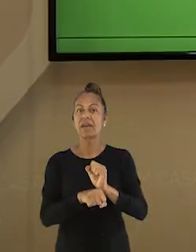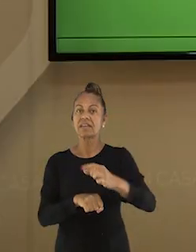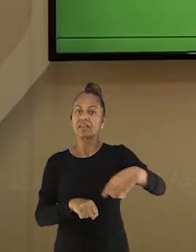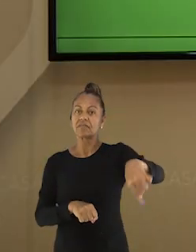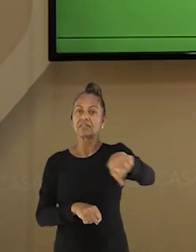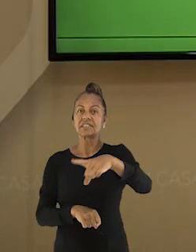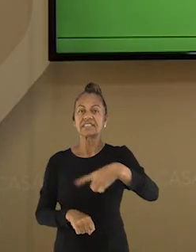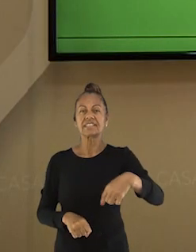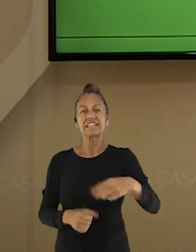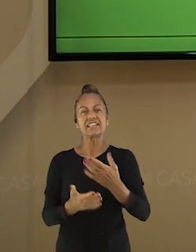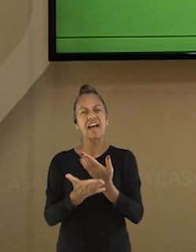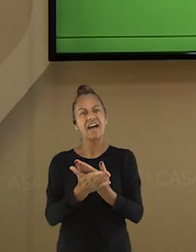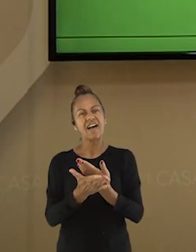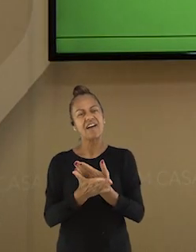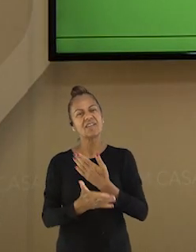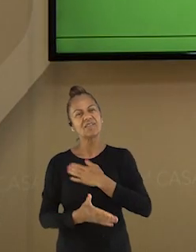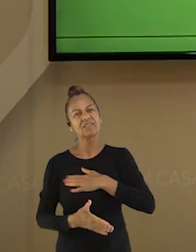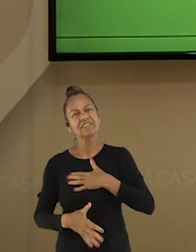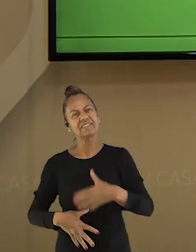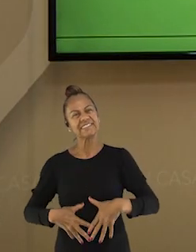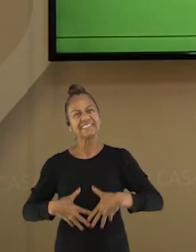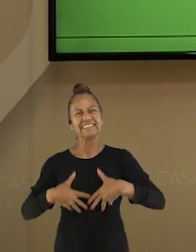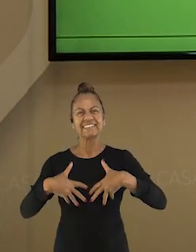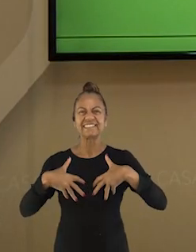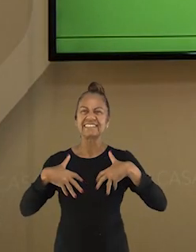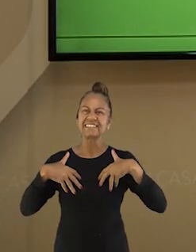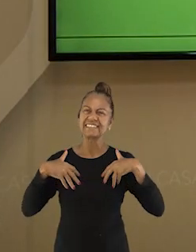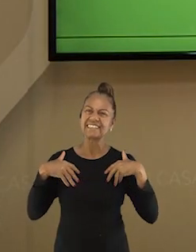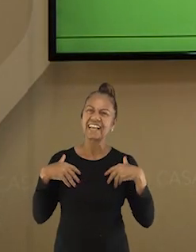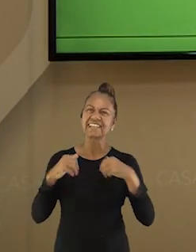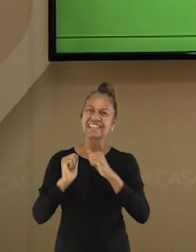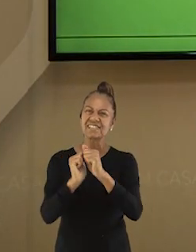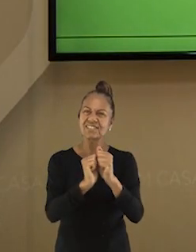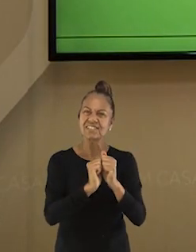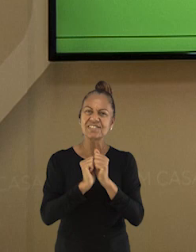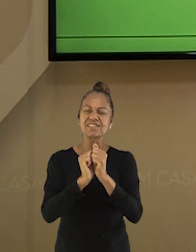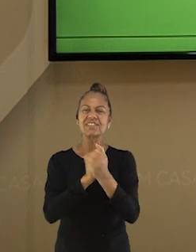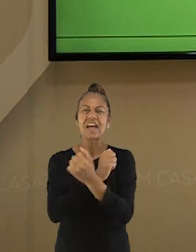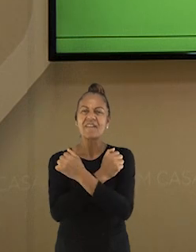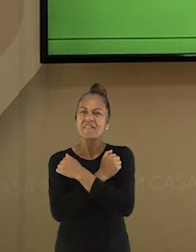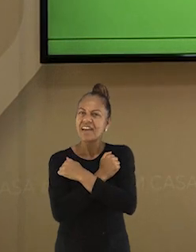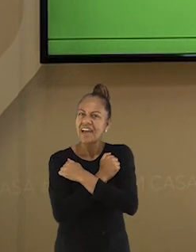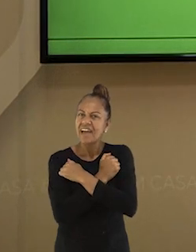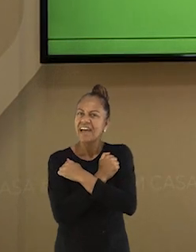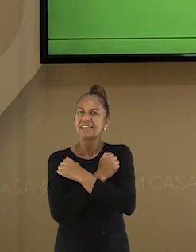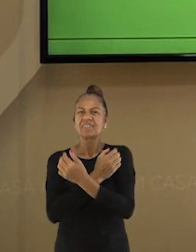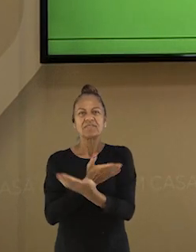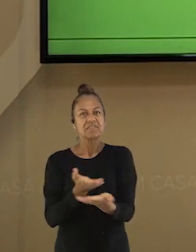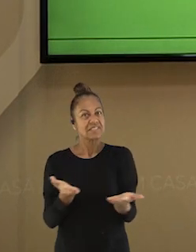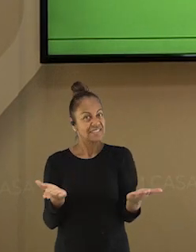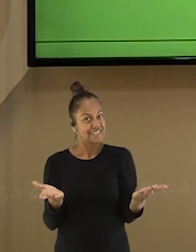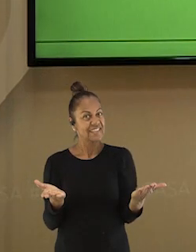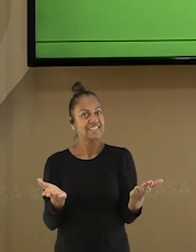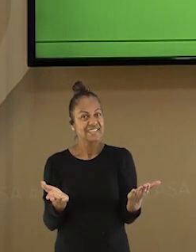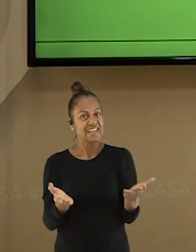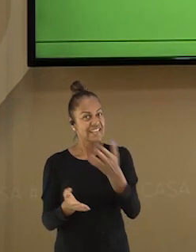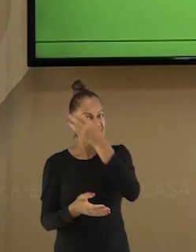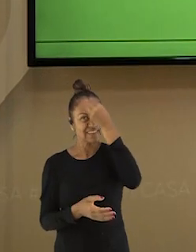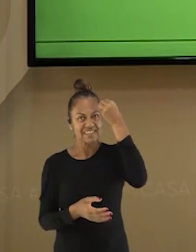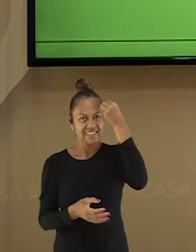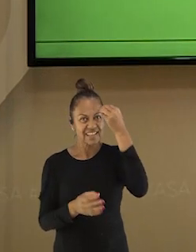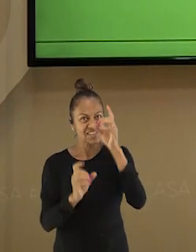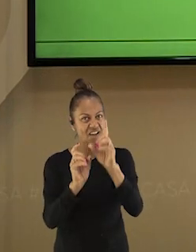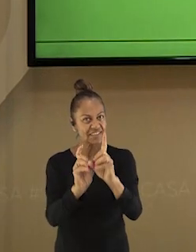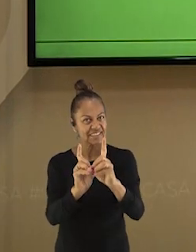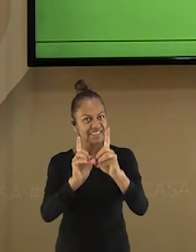Eu espero que você tenha gostado. Foi uma satisfação enorme estar com vocês. Um grande abraço e não se